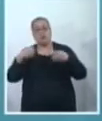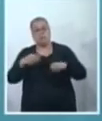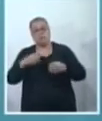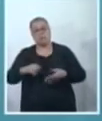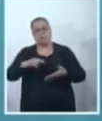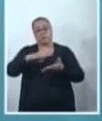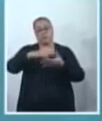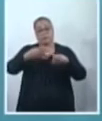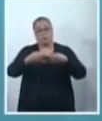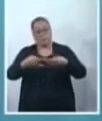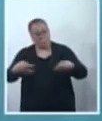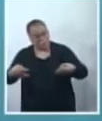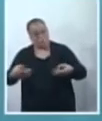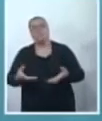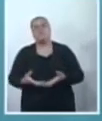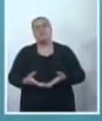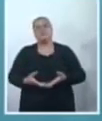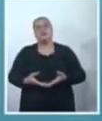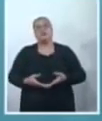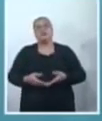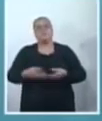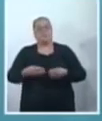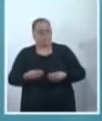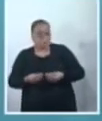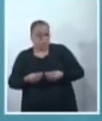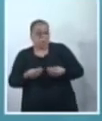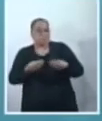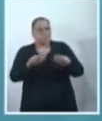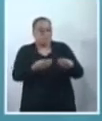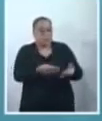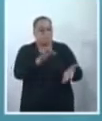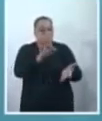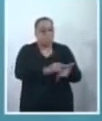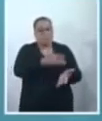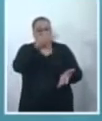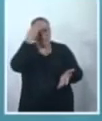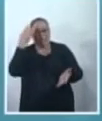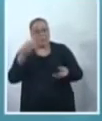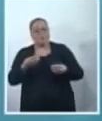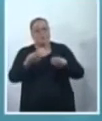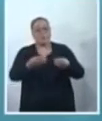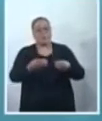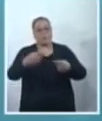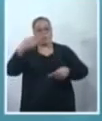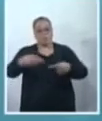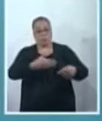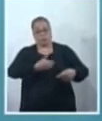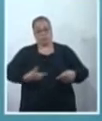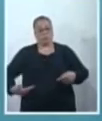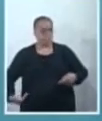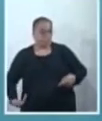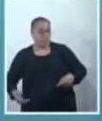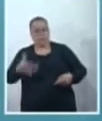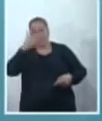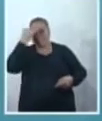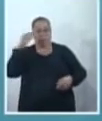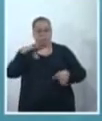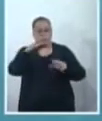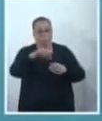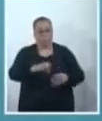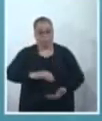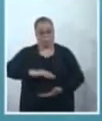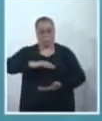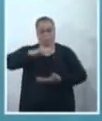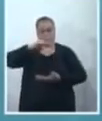absorvente. Então, dar mais condições de efetivar essa política pública. A pessoa, ao pegar a cesta básica,